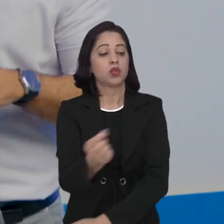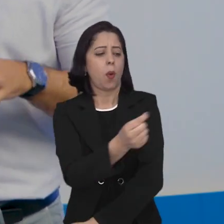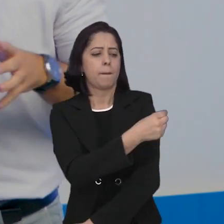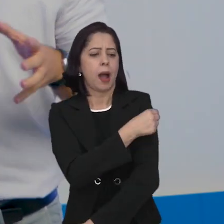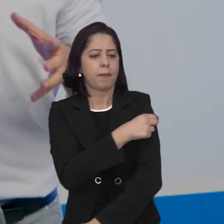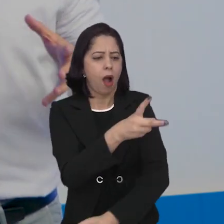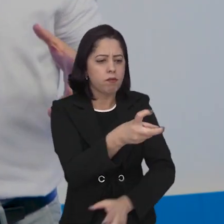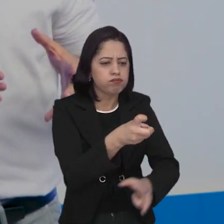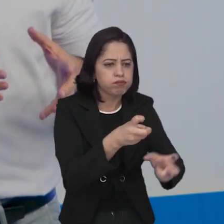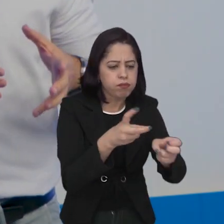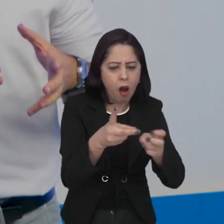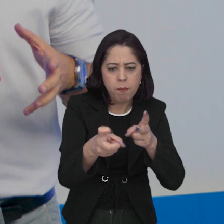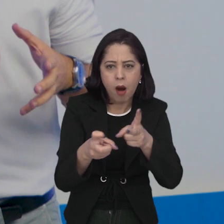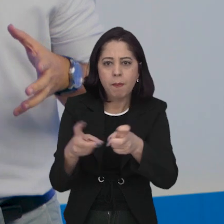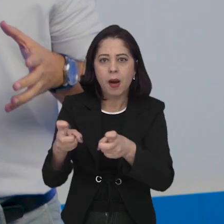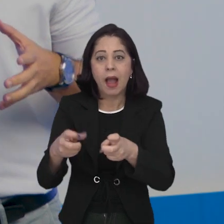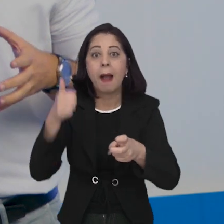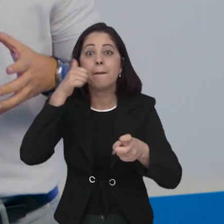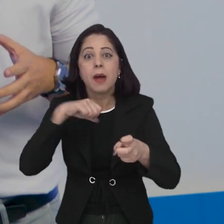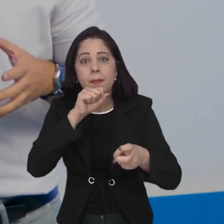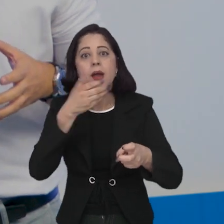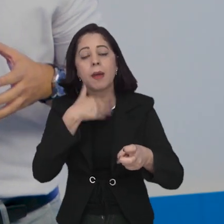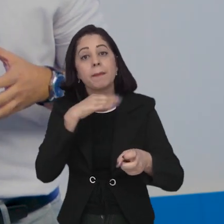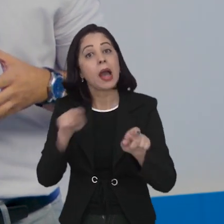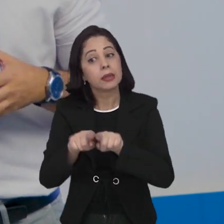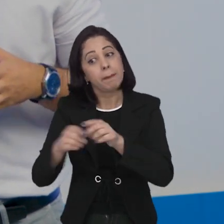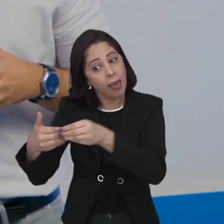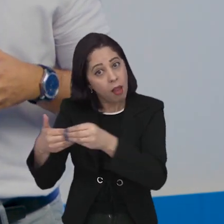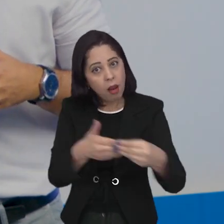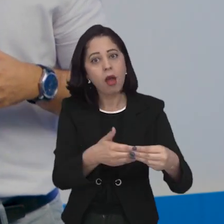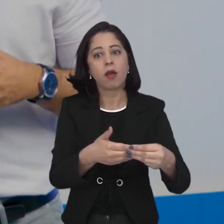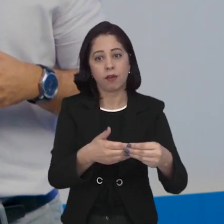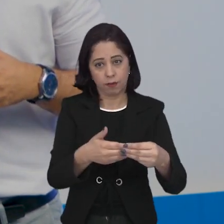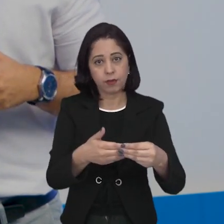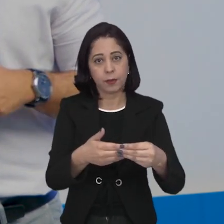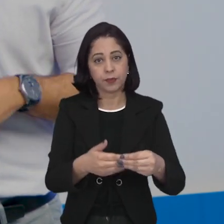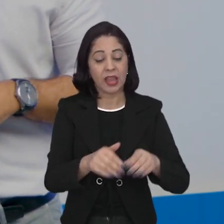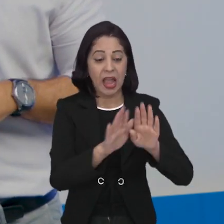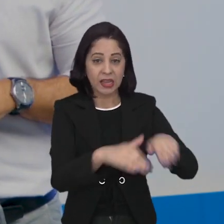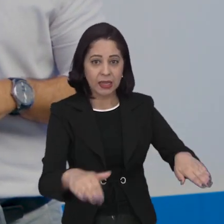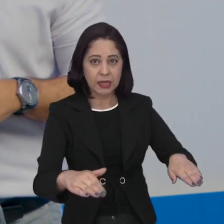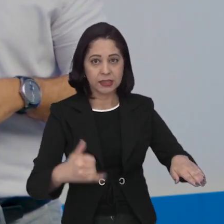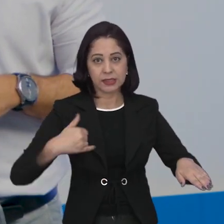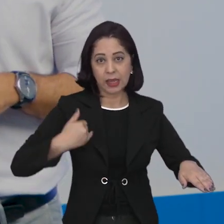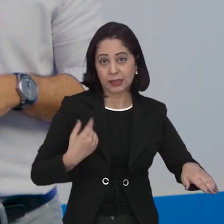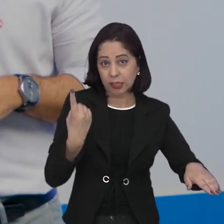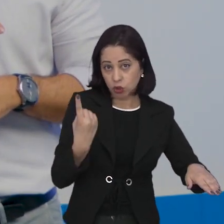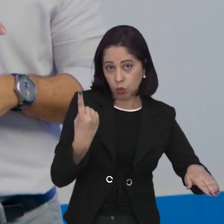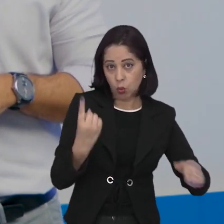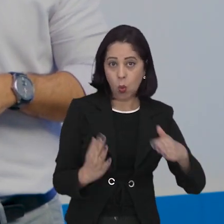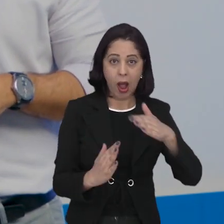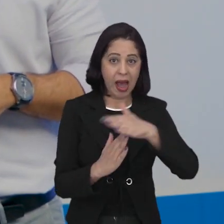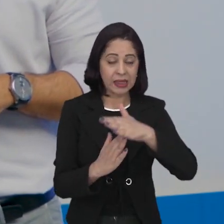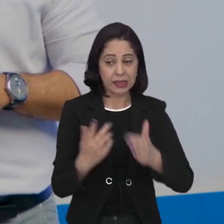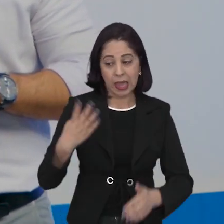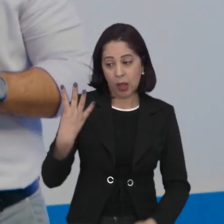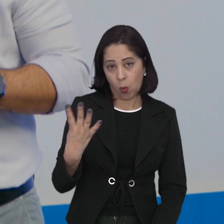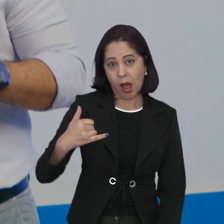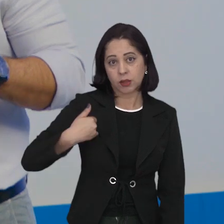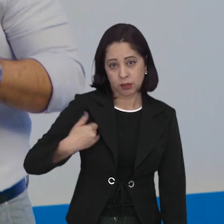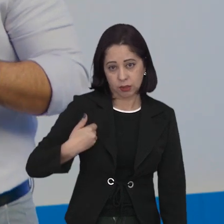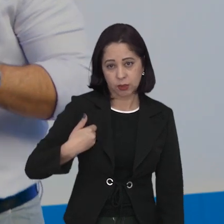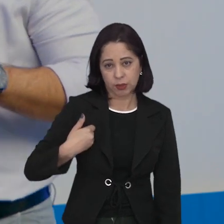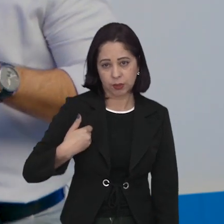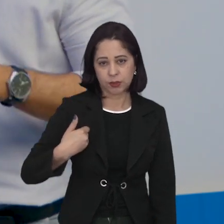e, assim como a vacina da dengue, os pais têm que levar os filhos para se vacinar. A vacina é destinada a crianças de 1 até os 4 anos